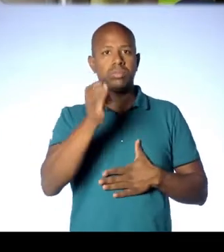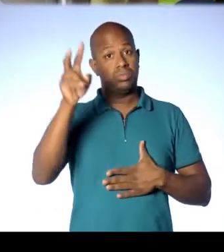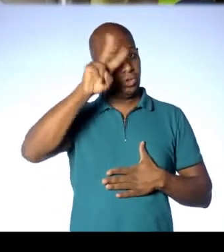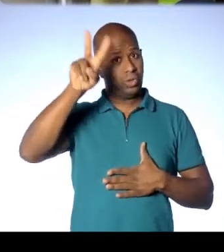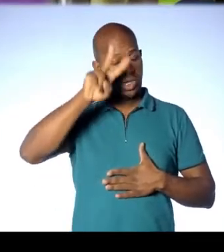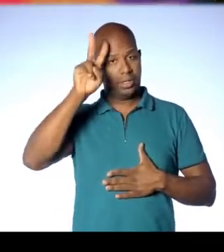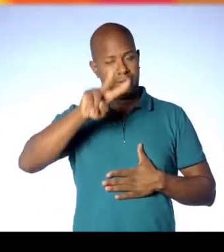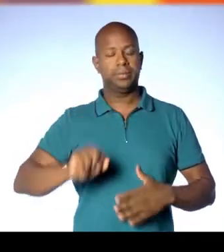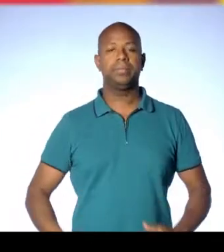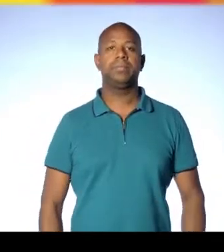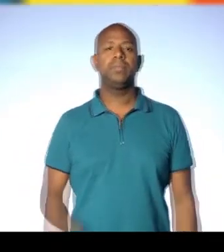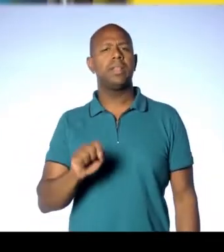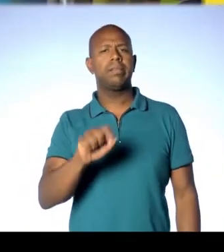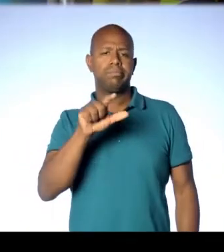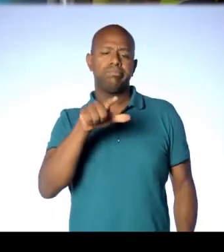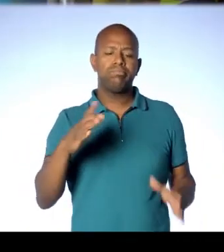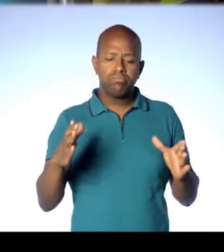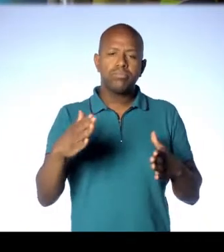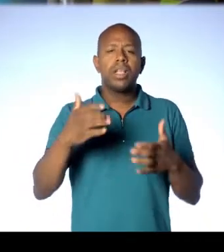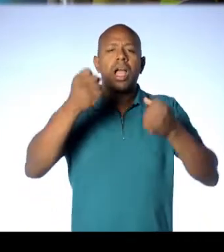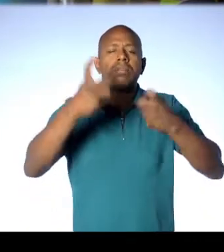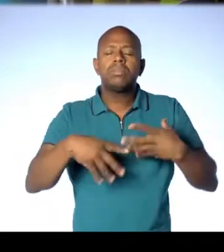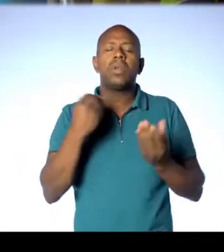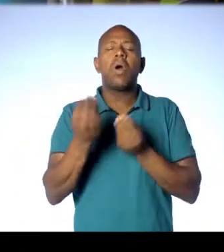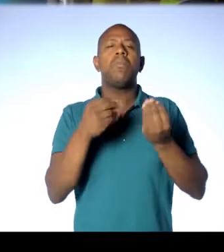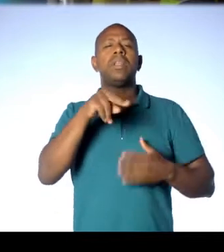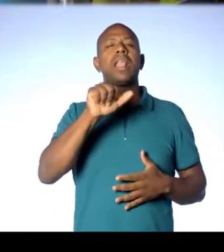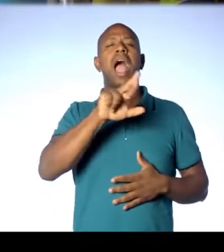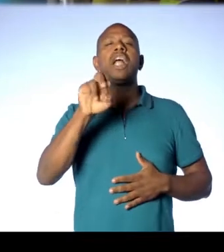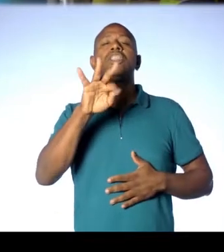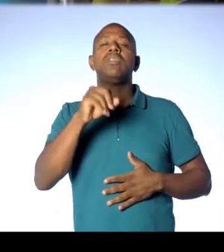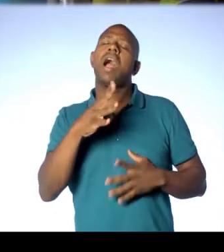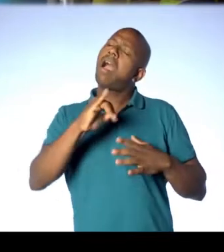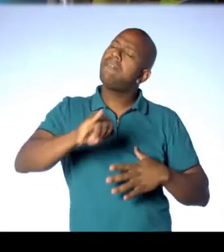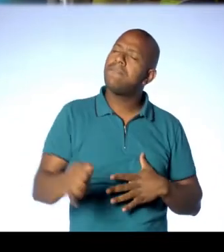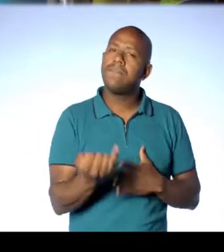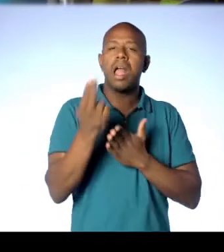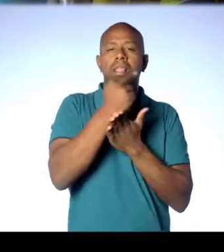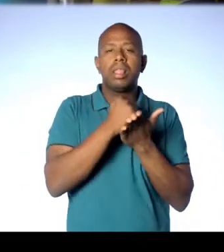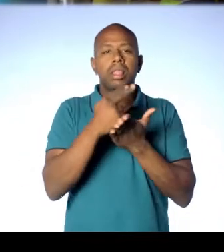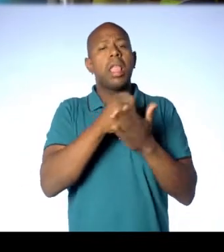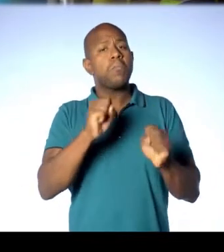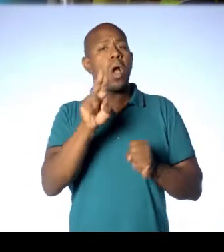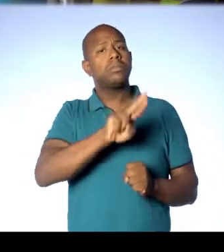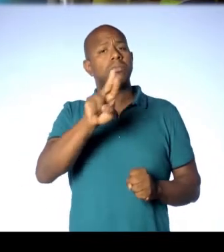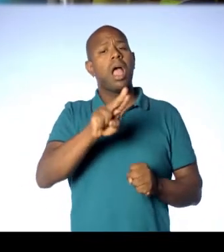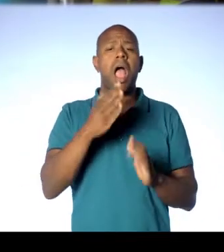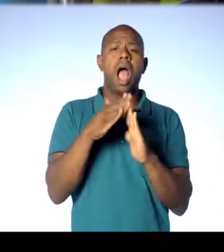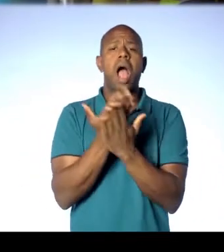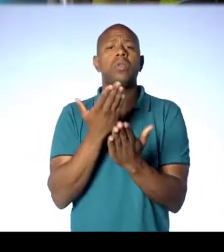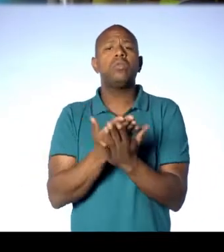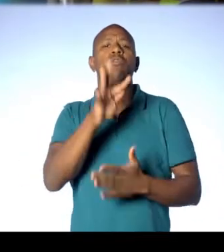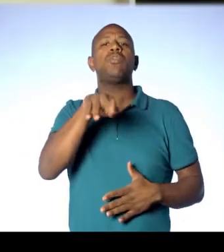de criação de histórias. Essa lata ela trabalha a estrutura narrativa através da linguagem de quadrinhos e você pode usar com alunos a partir do Fundamental